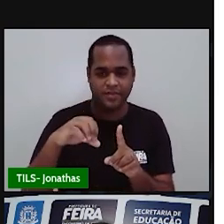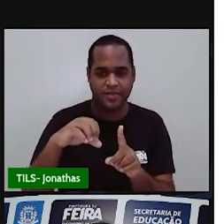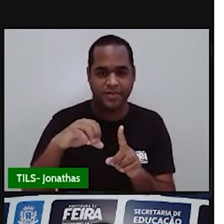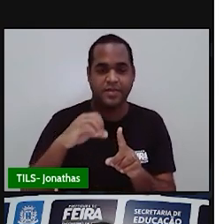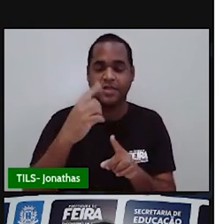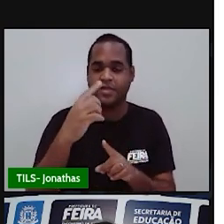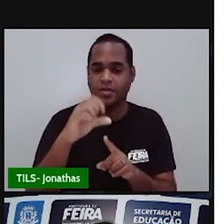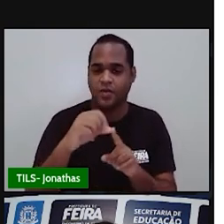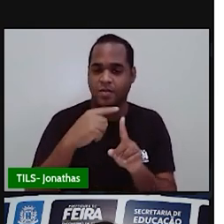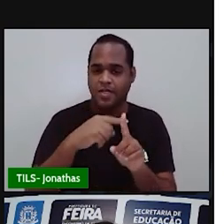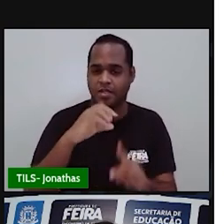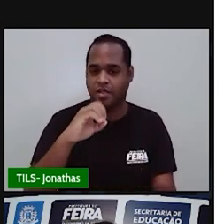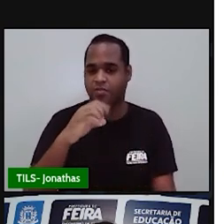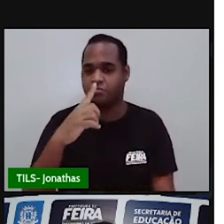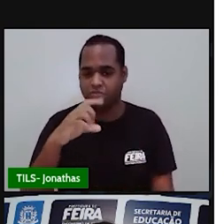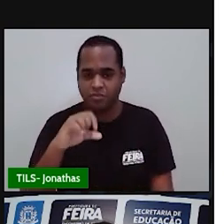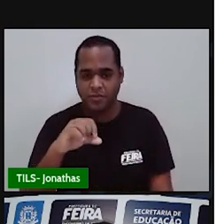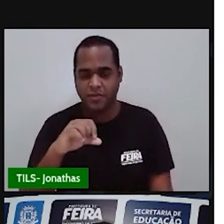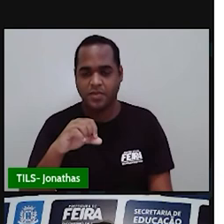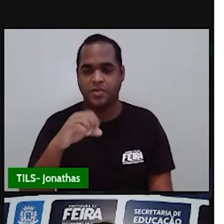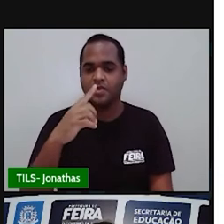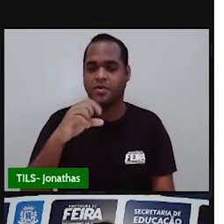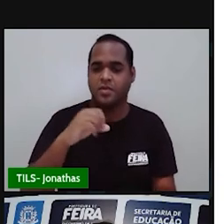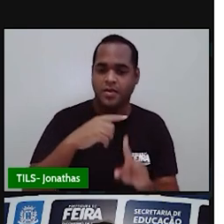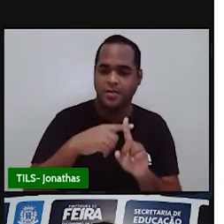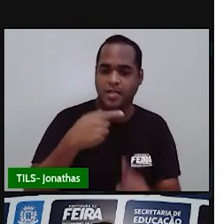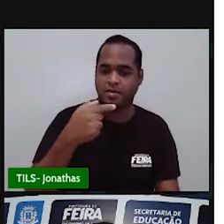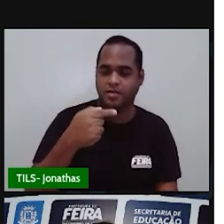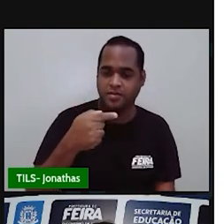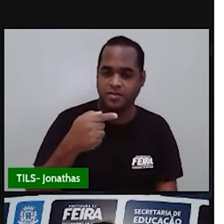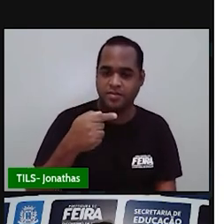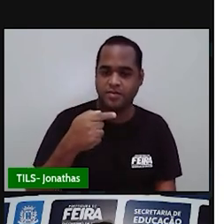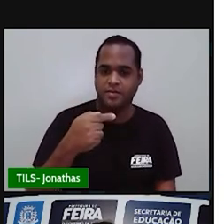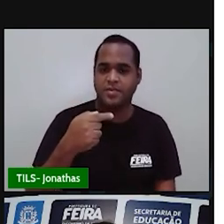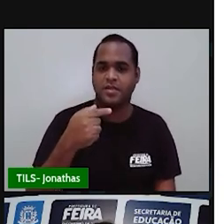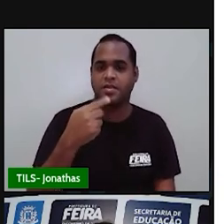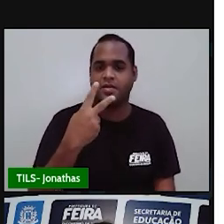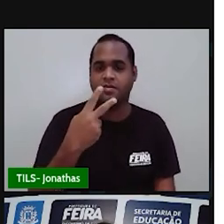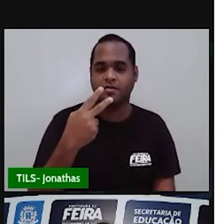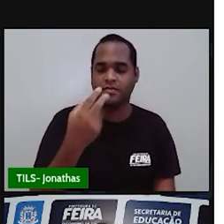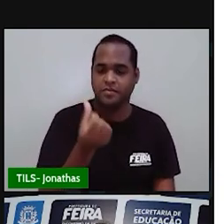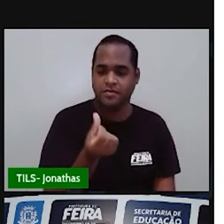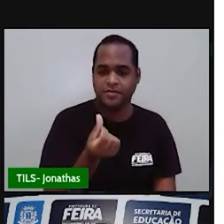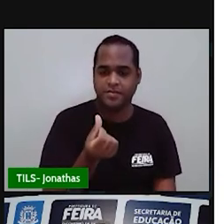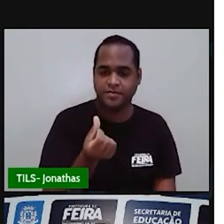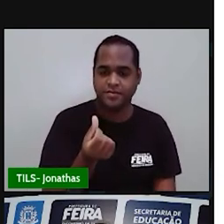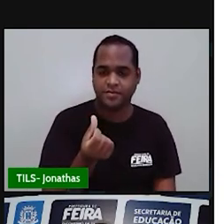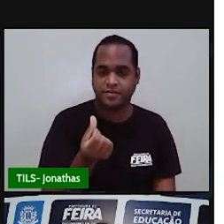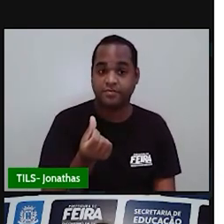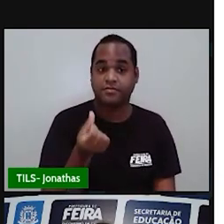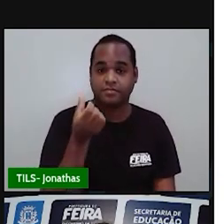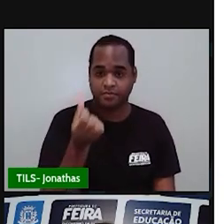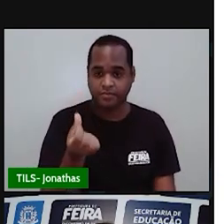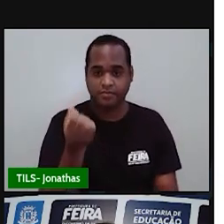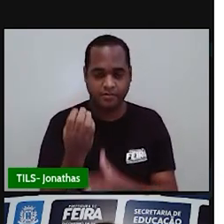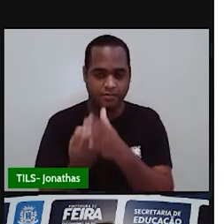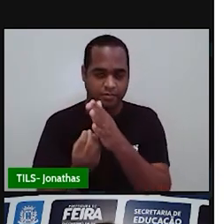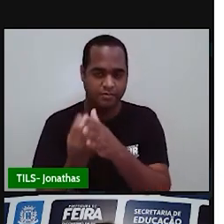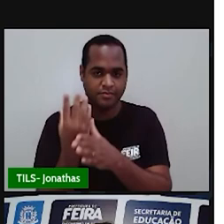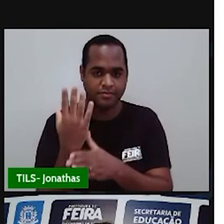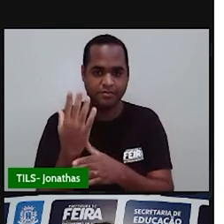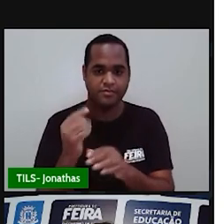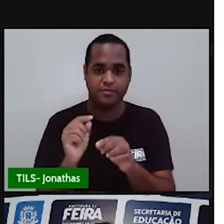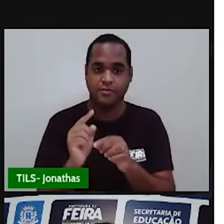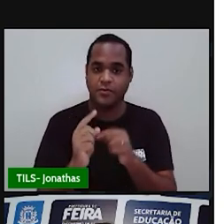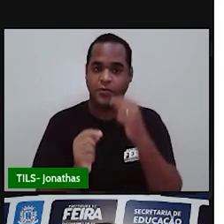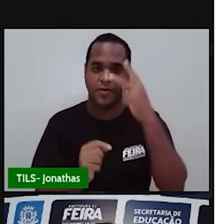19 mais 0 19. 19 mais 7 vai dar 26. Aqui vai aparecer um 6 e vai